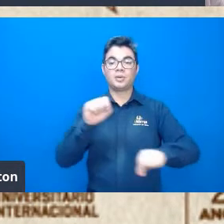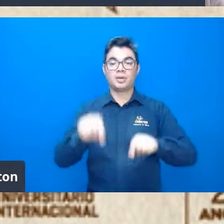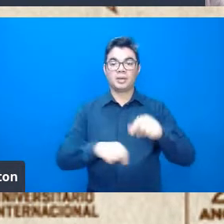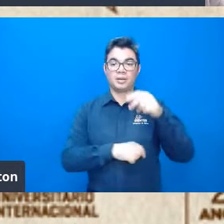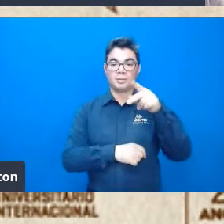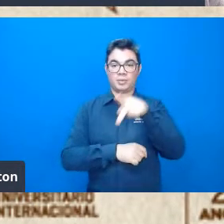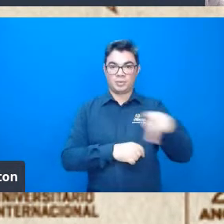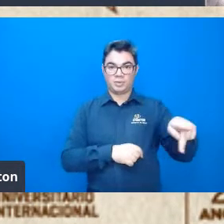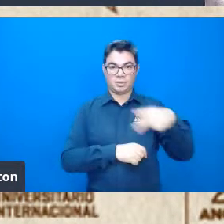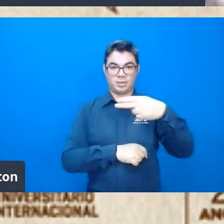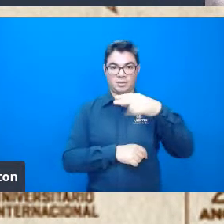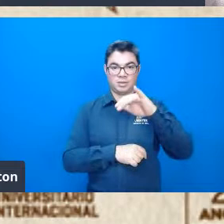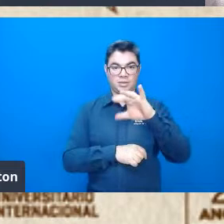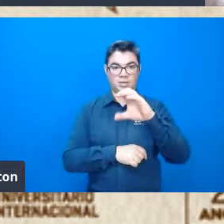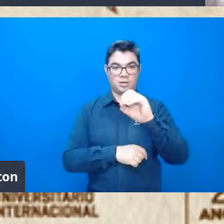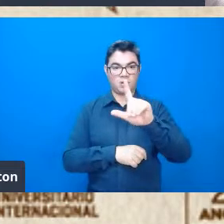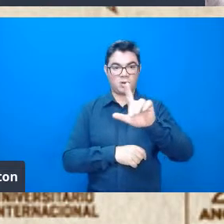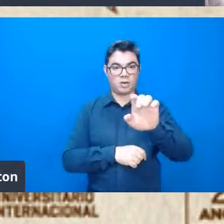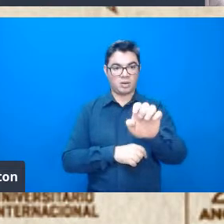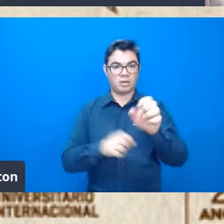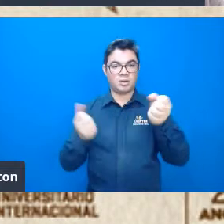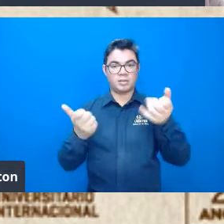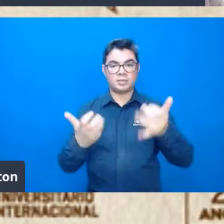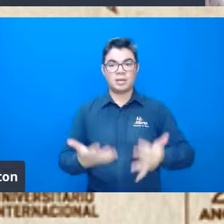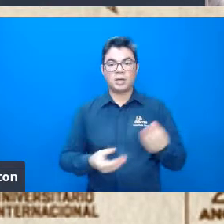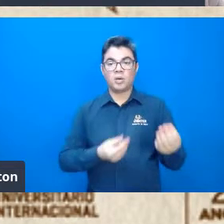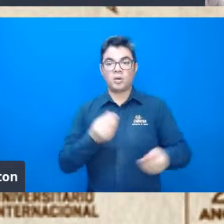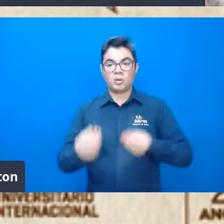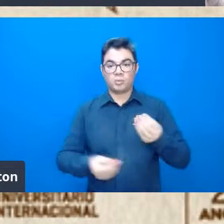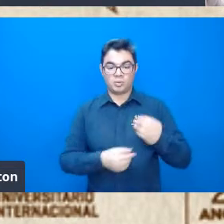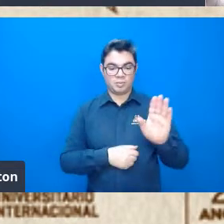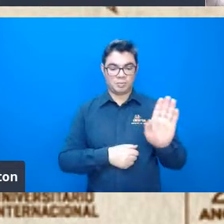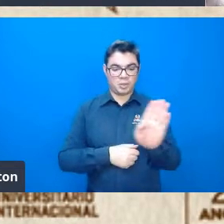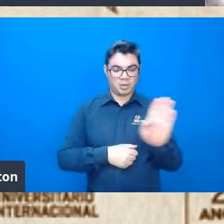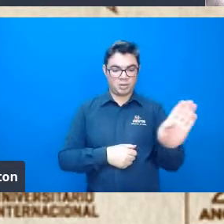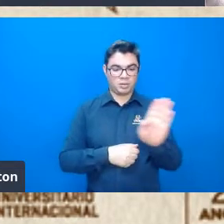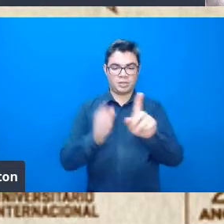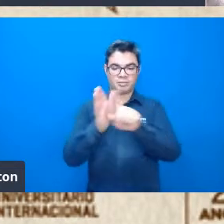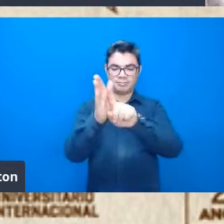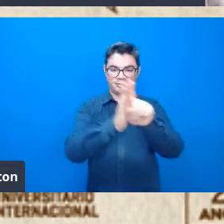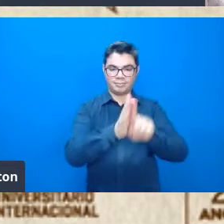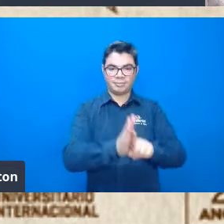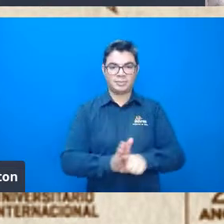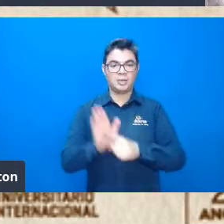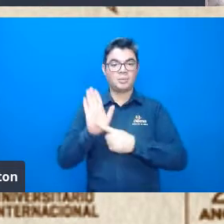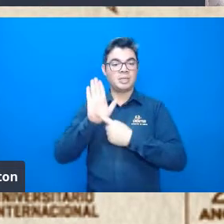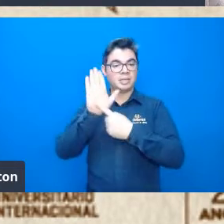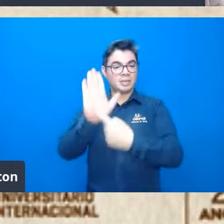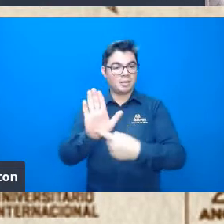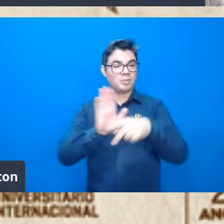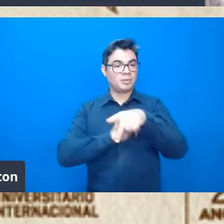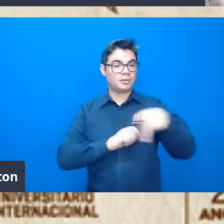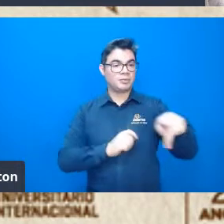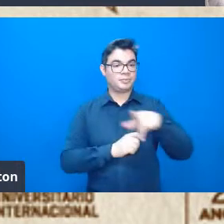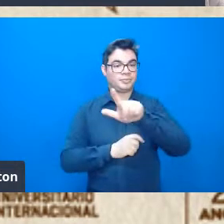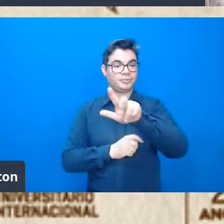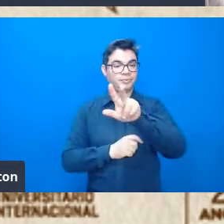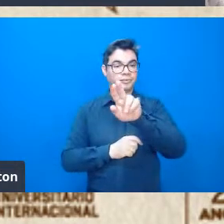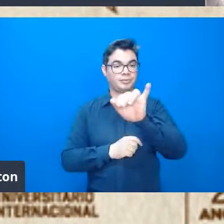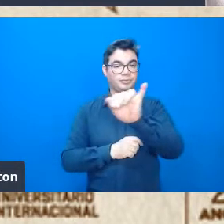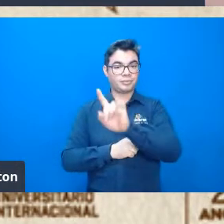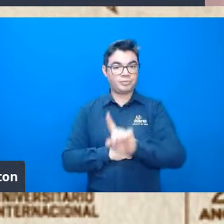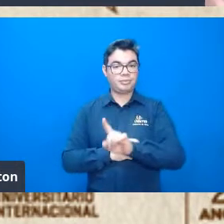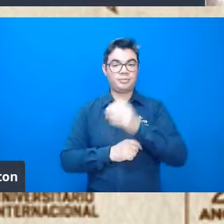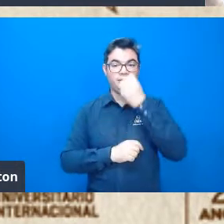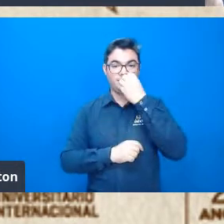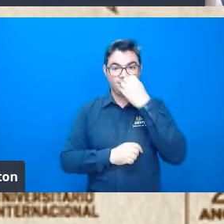vamos lá, como bióloga, né, eu gostaria que a professora, então, apresentasse o professor Luiz, né, professor Luiz, seja bem